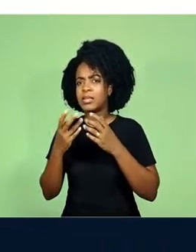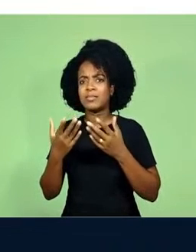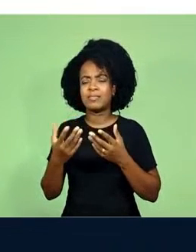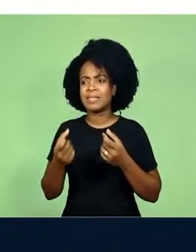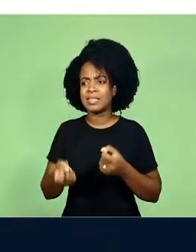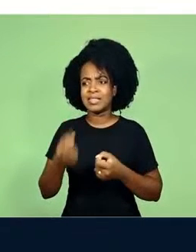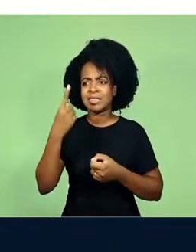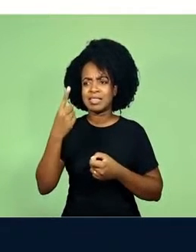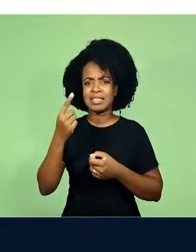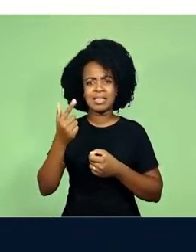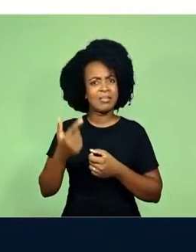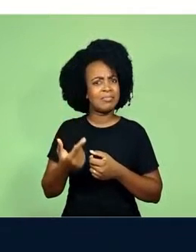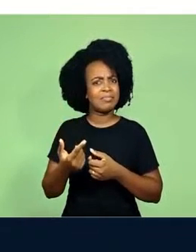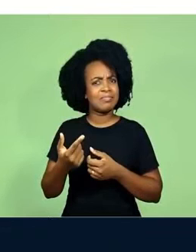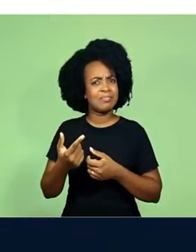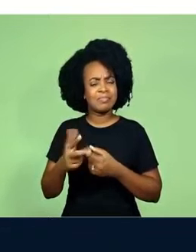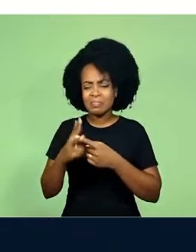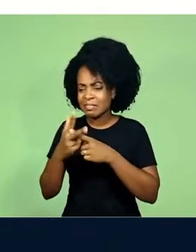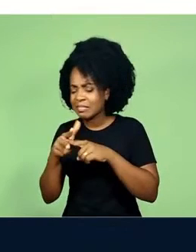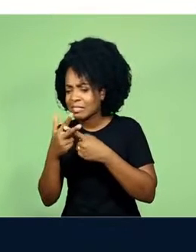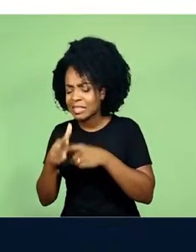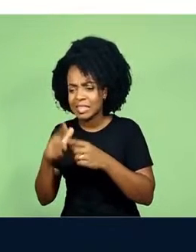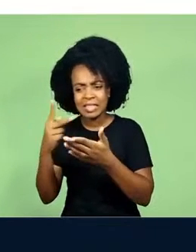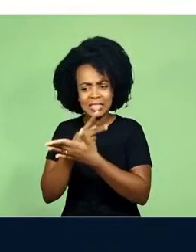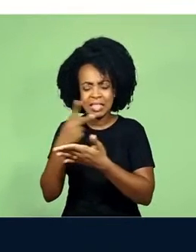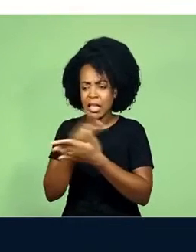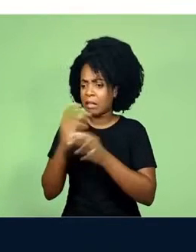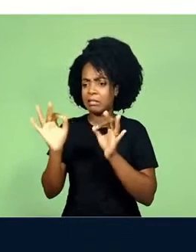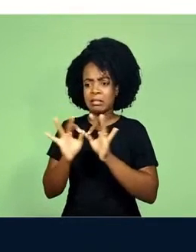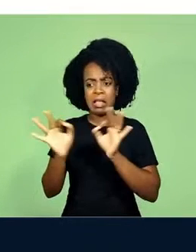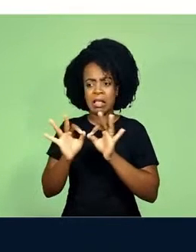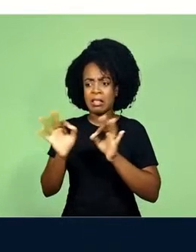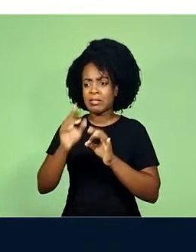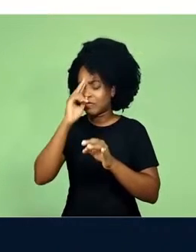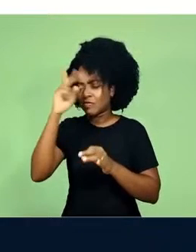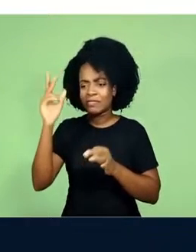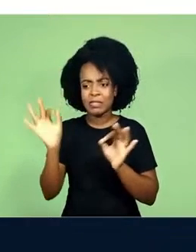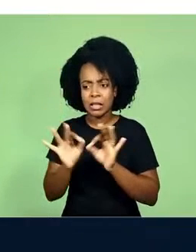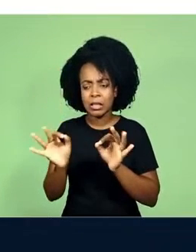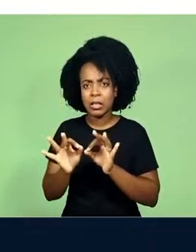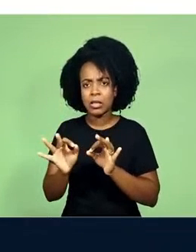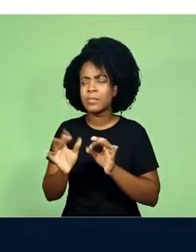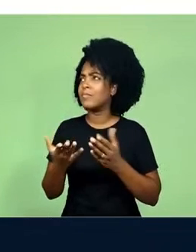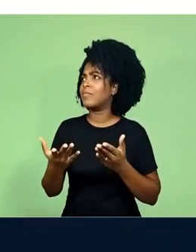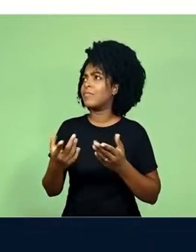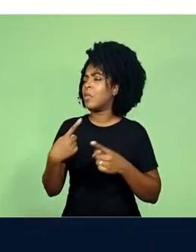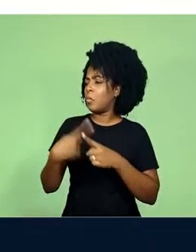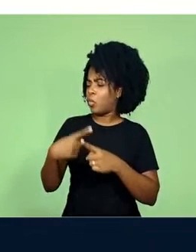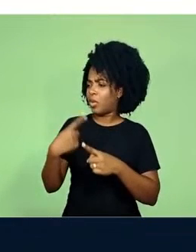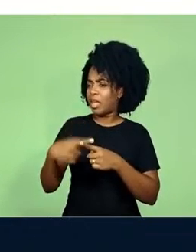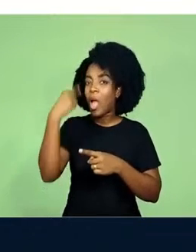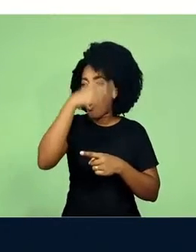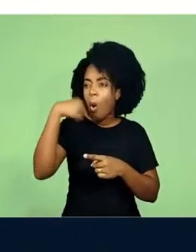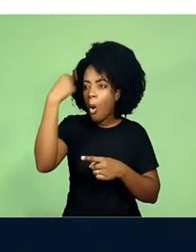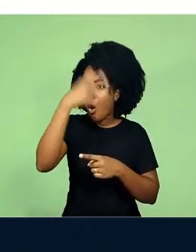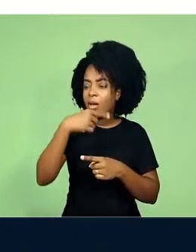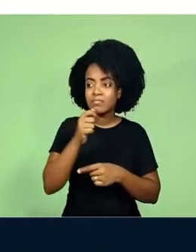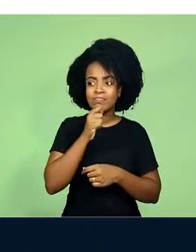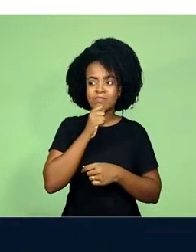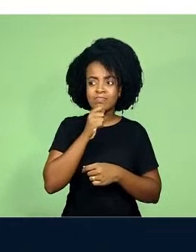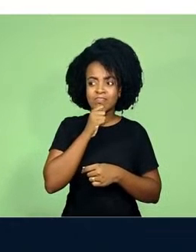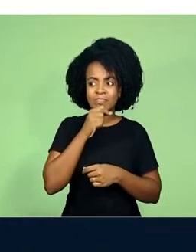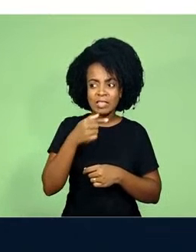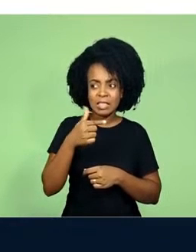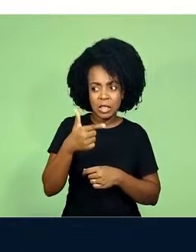uma falha, porque ainda não atingiu essas 72 horas, há um período aí de margem que